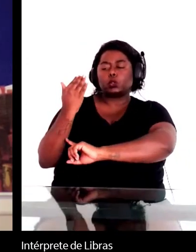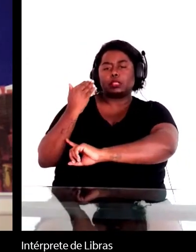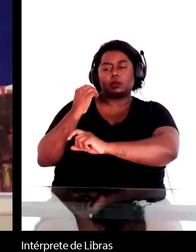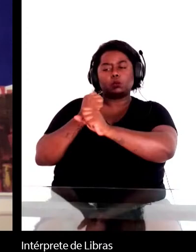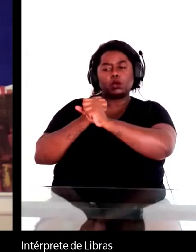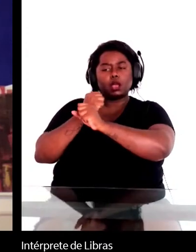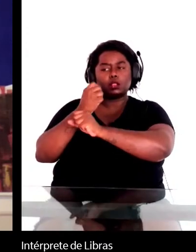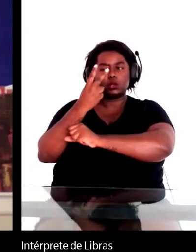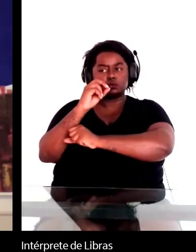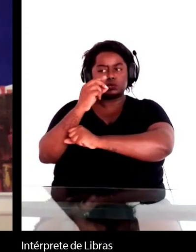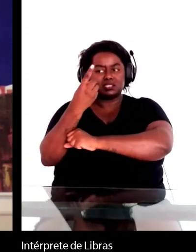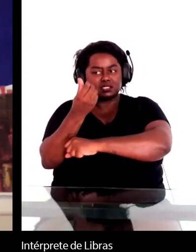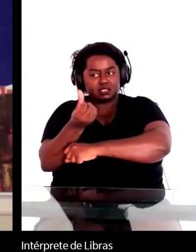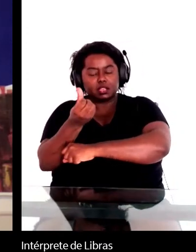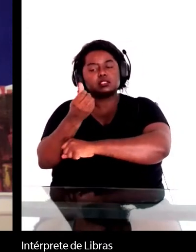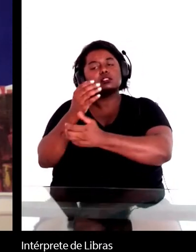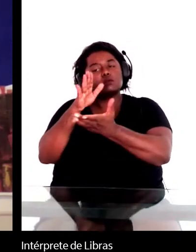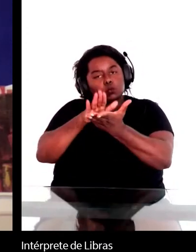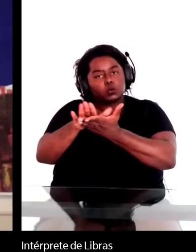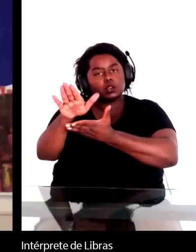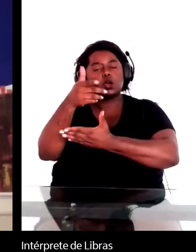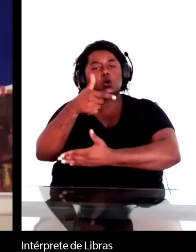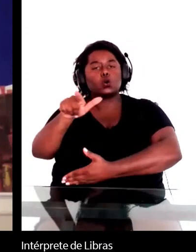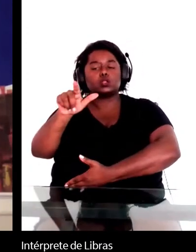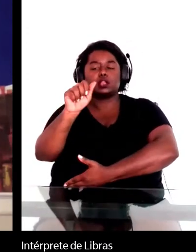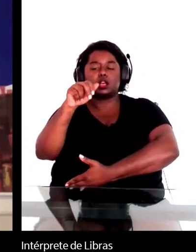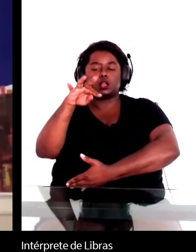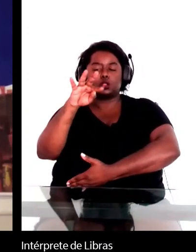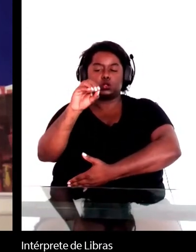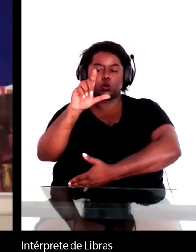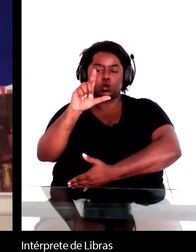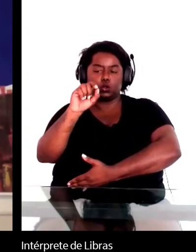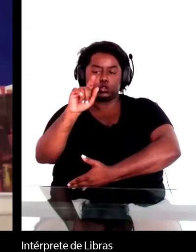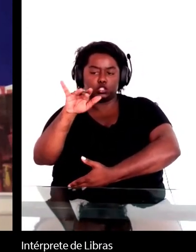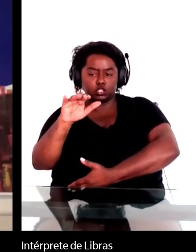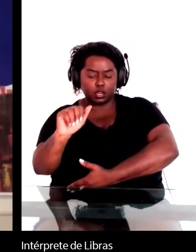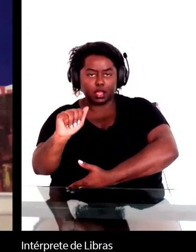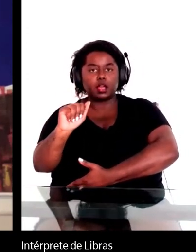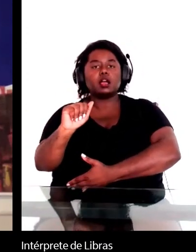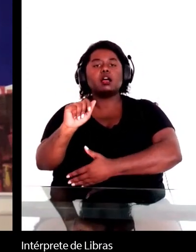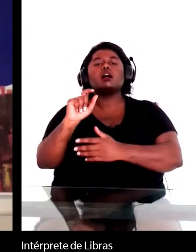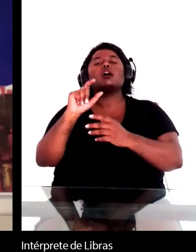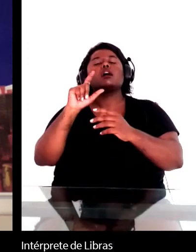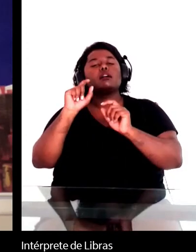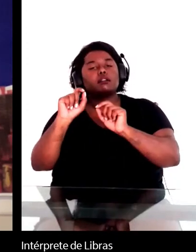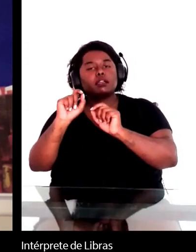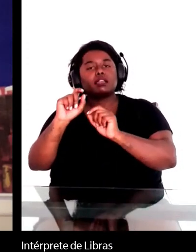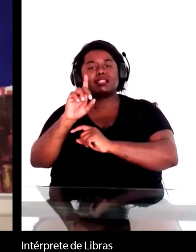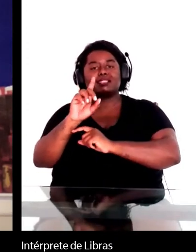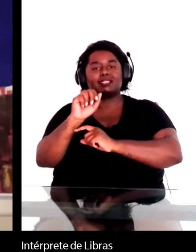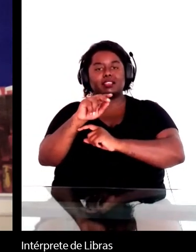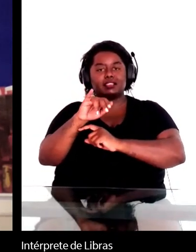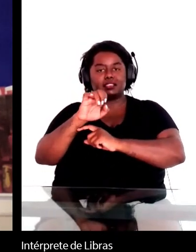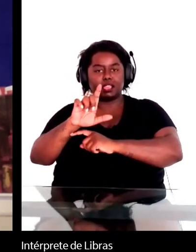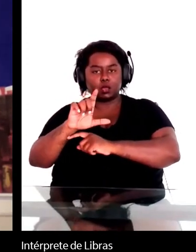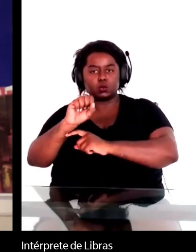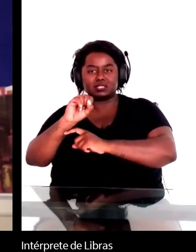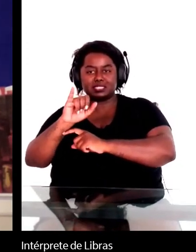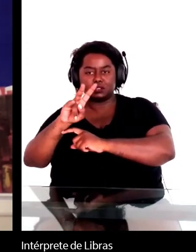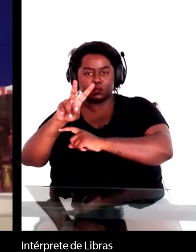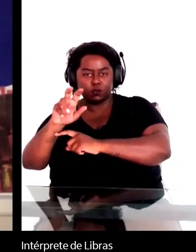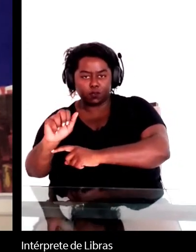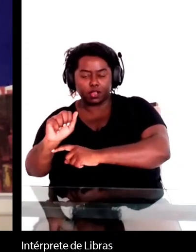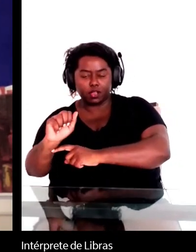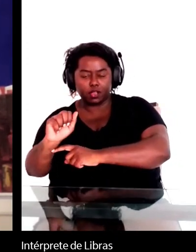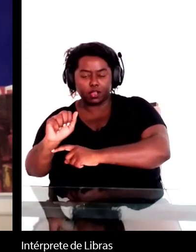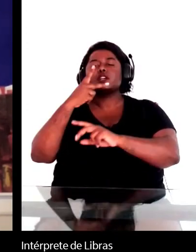outra antologia de estudos críticos por Aydu, Lamont e Daniel Silva chamado Emerging Dialogues de Machado de Assis, ou seja,